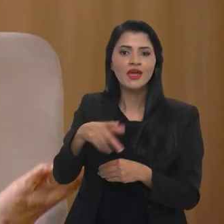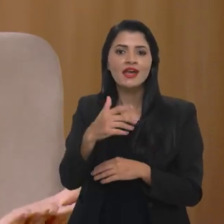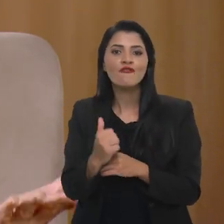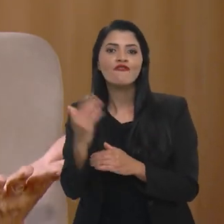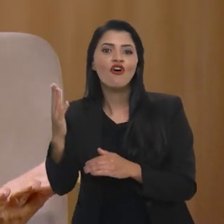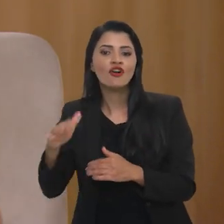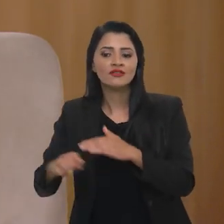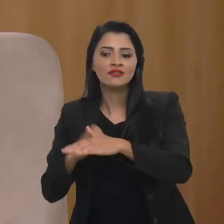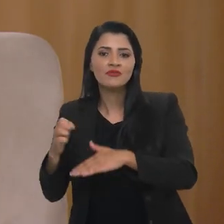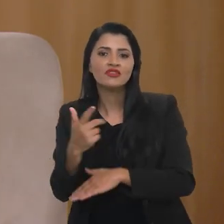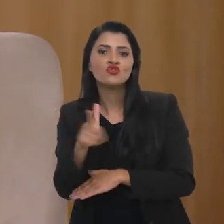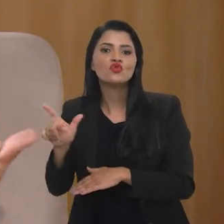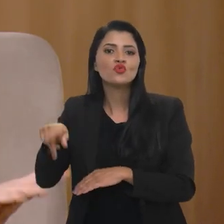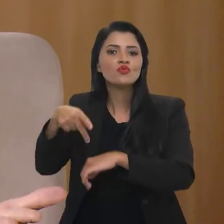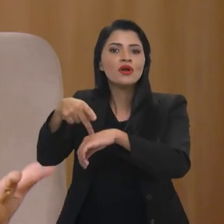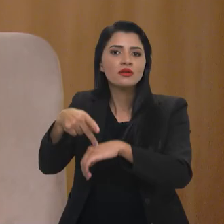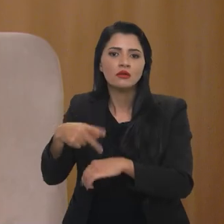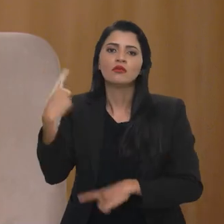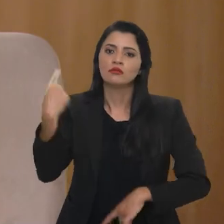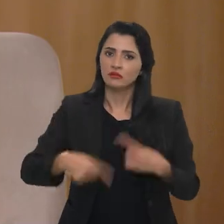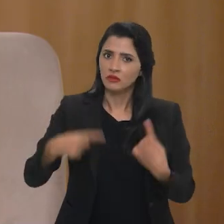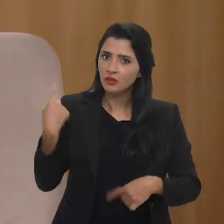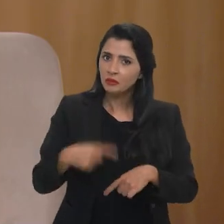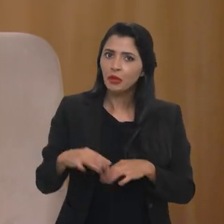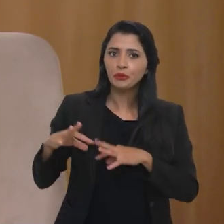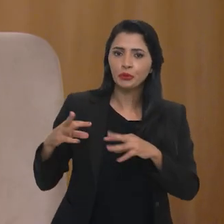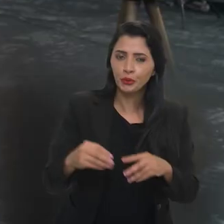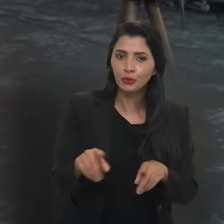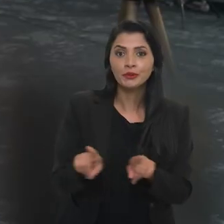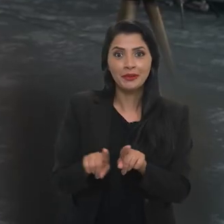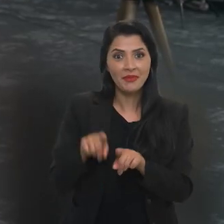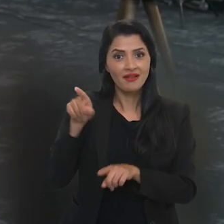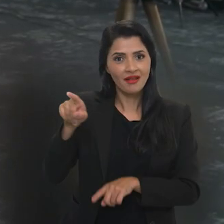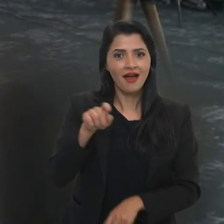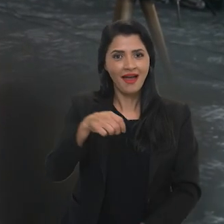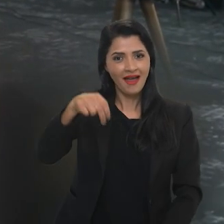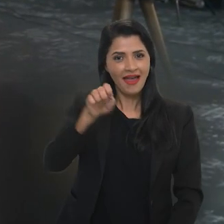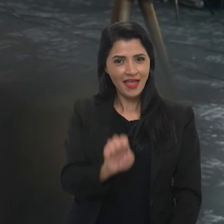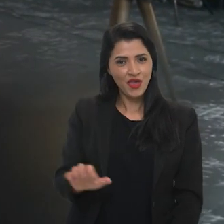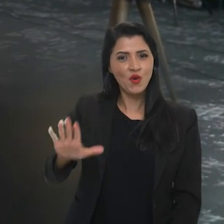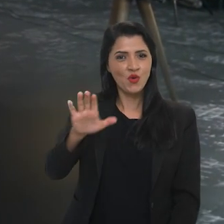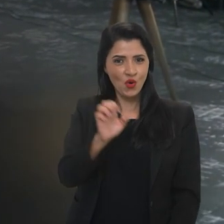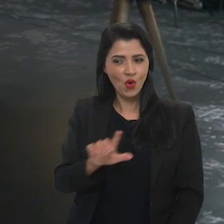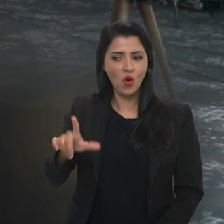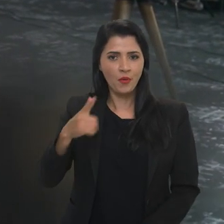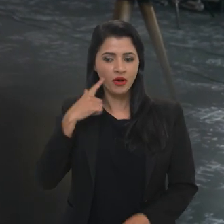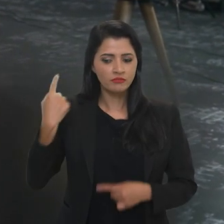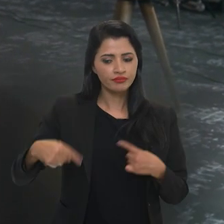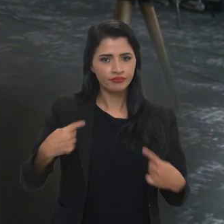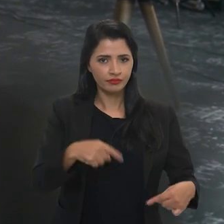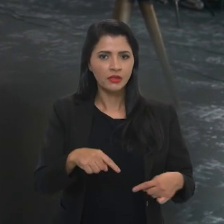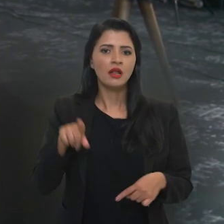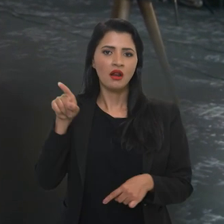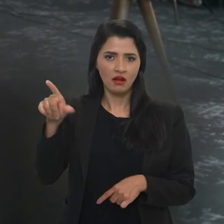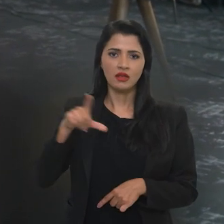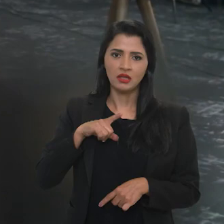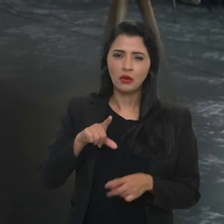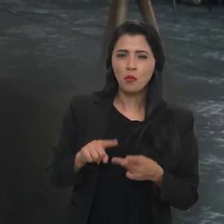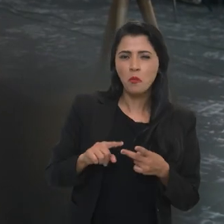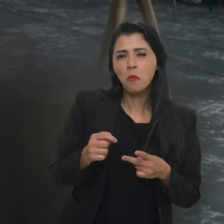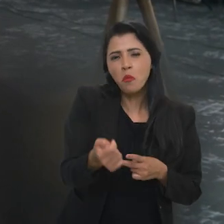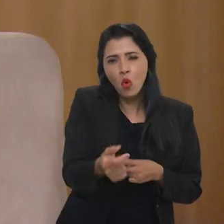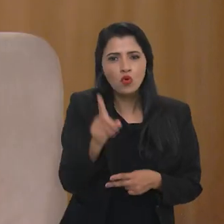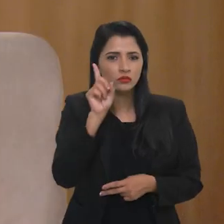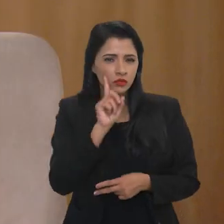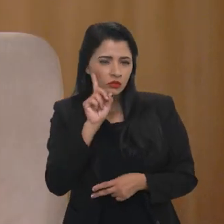essas empresas fora. É debate que está em todo o mundo, em especial a Europa, que conduz um pouco esse processo, tem um pouco essa